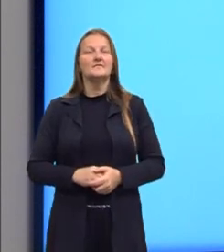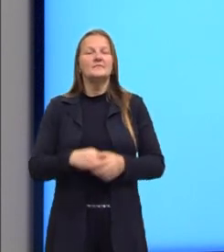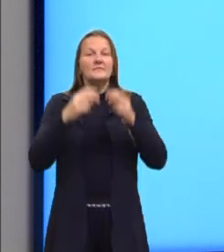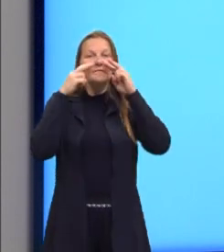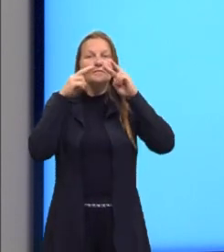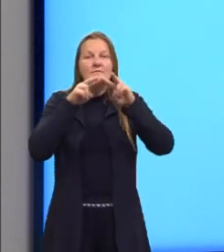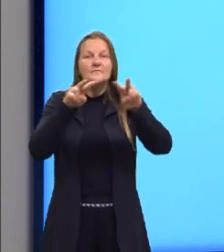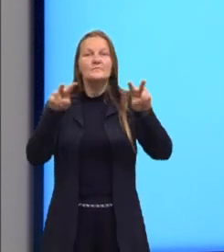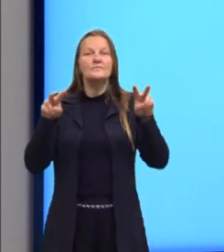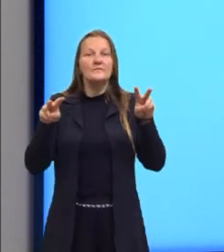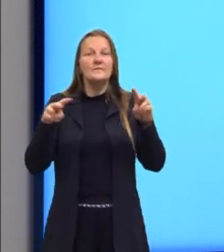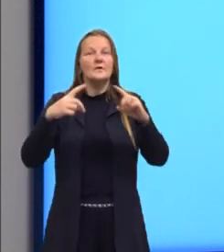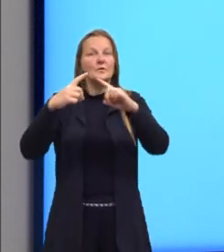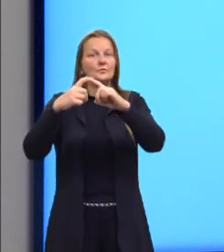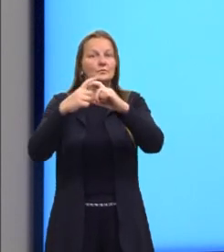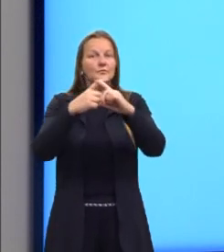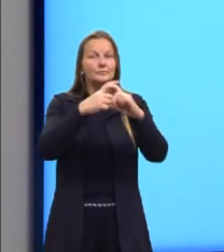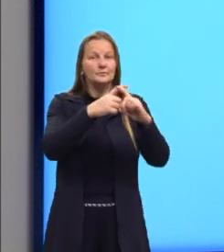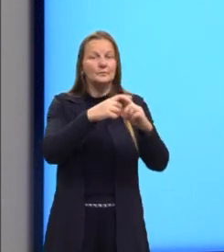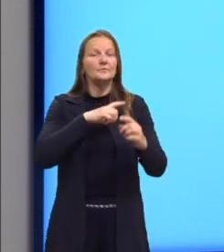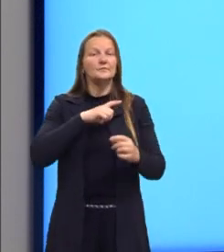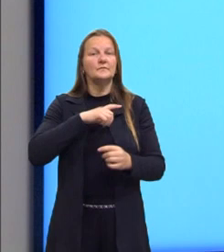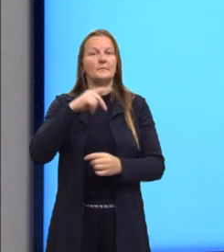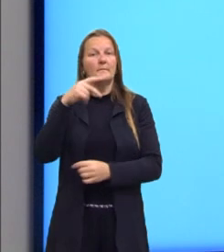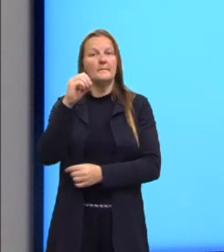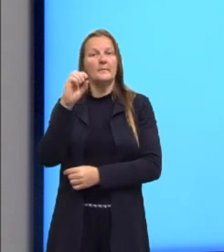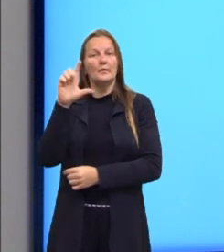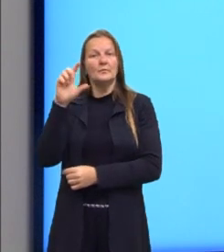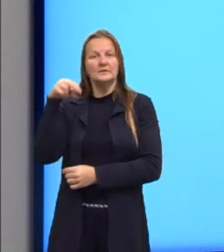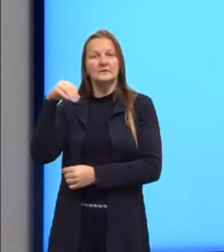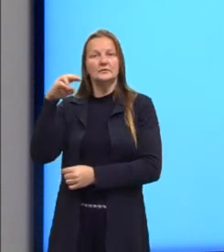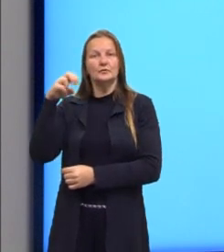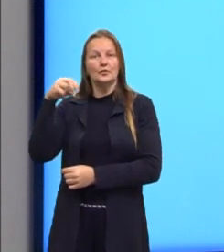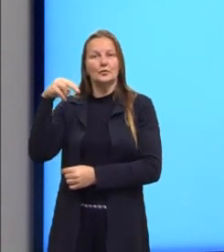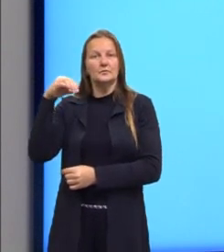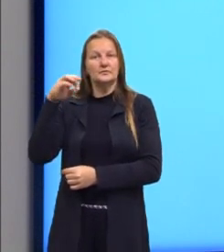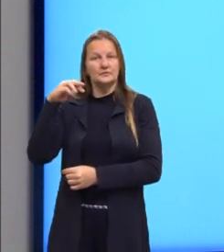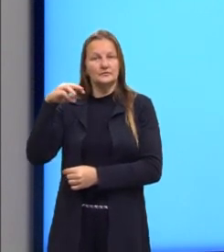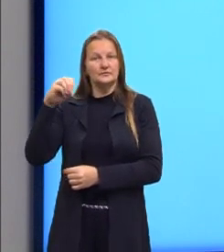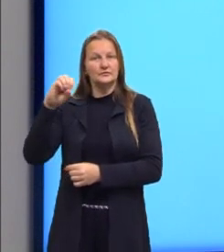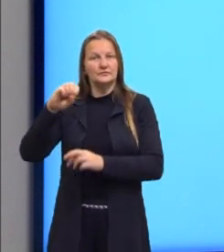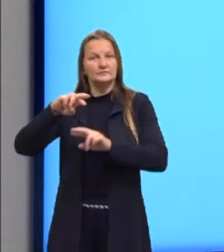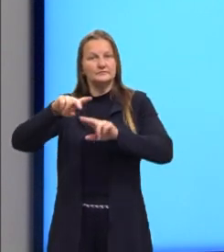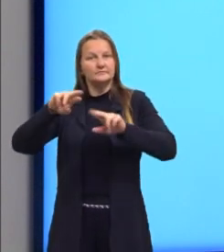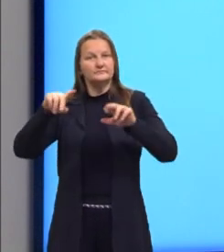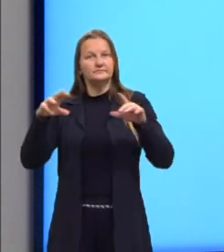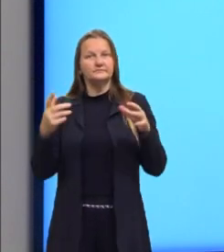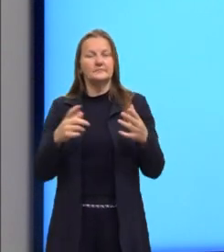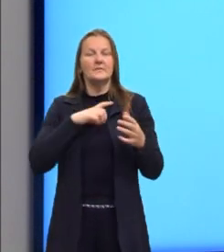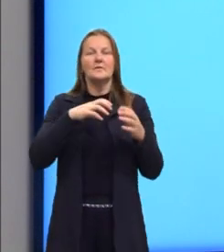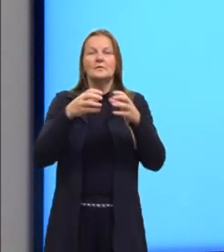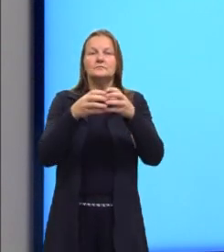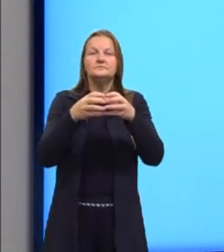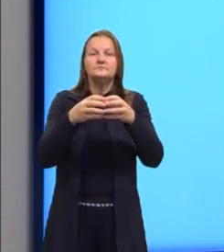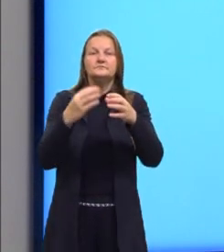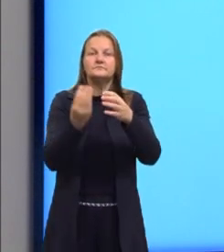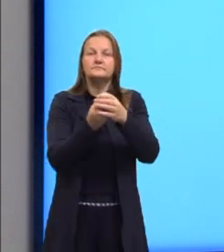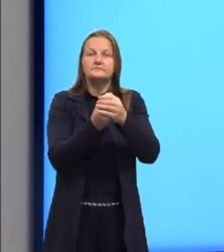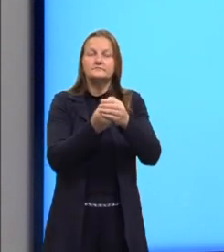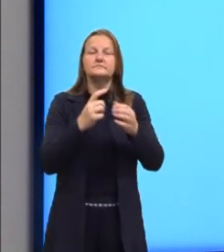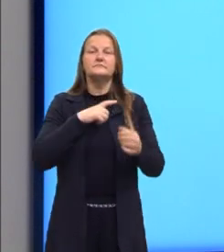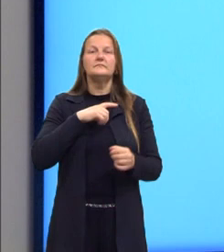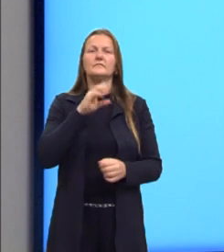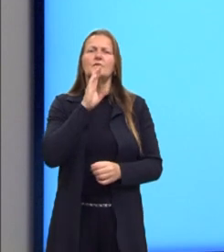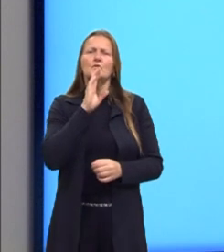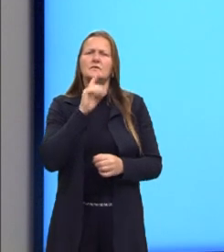as funções polinomiais, né, elas representam, então, os polinômios, né? Uma função polinomial é